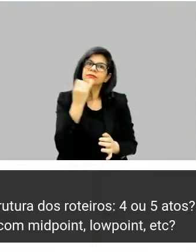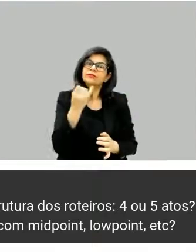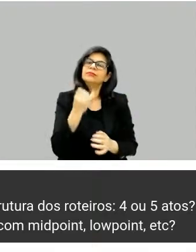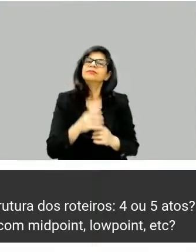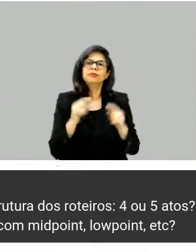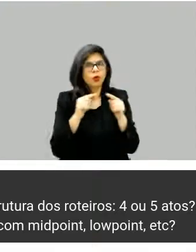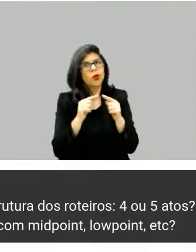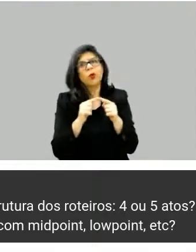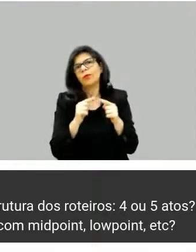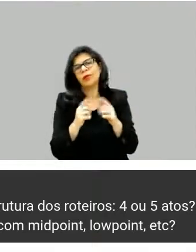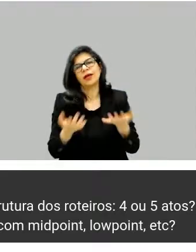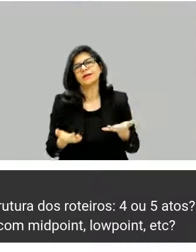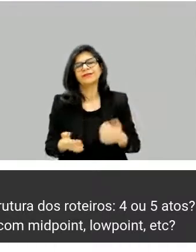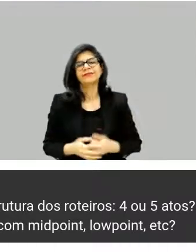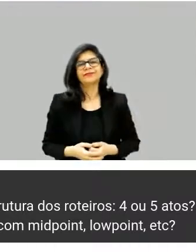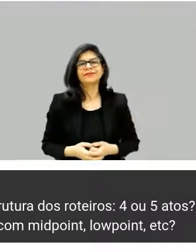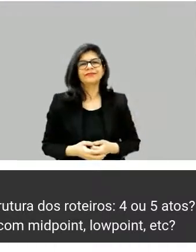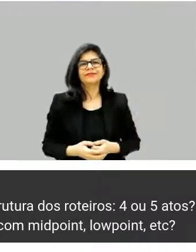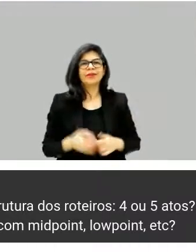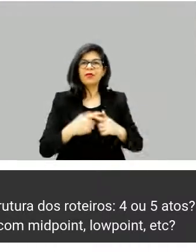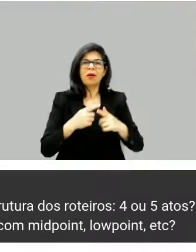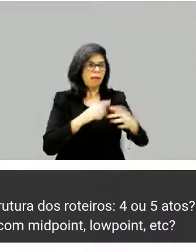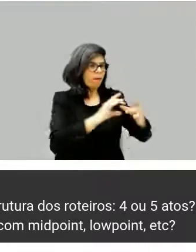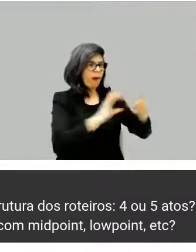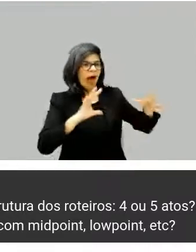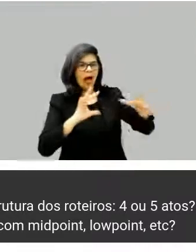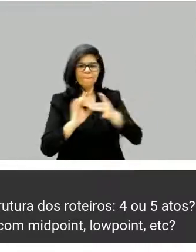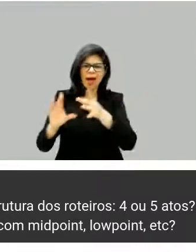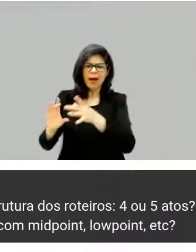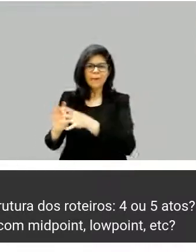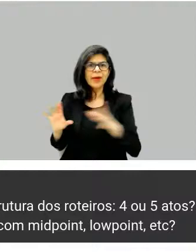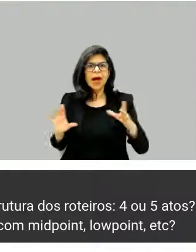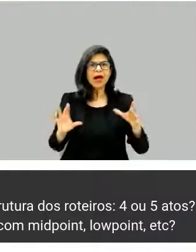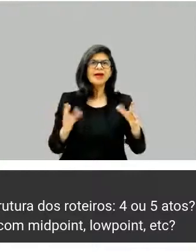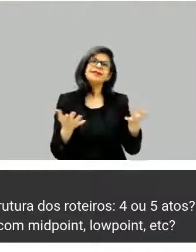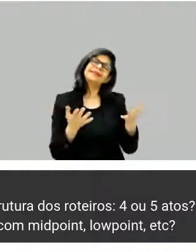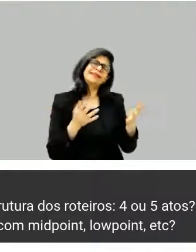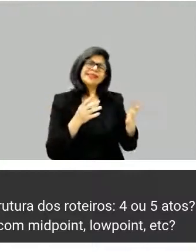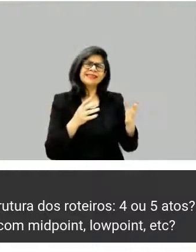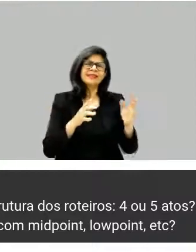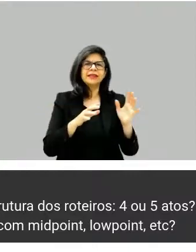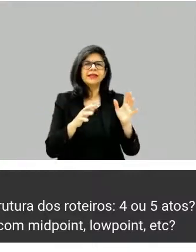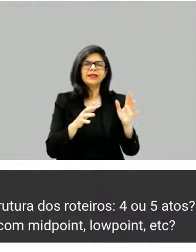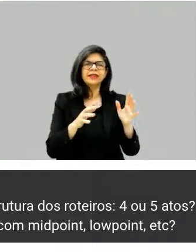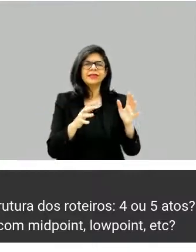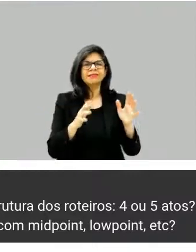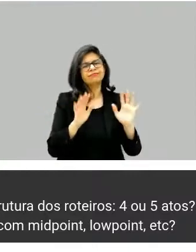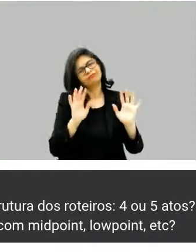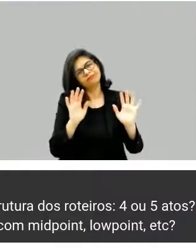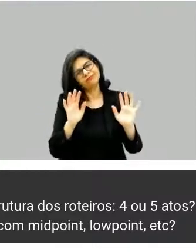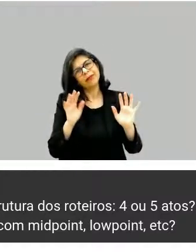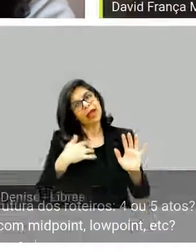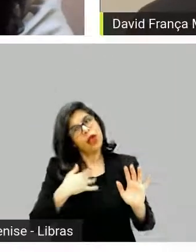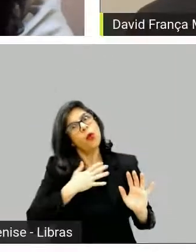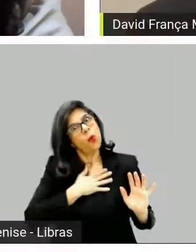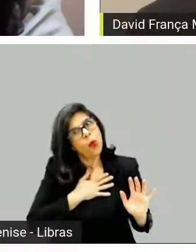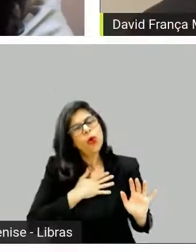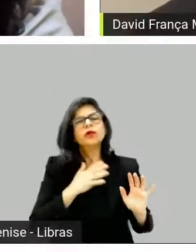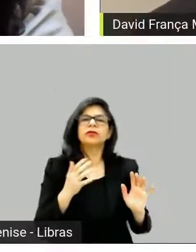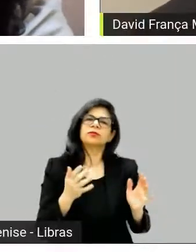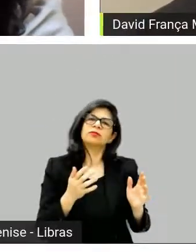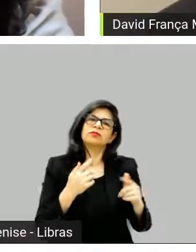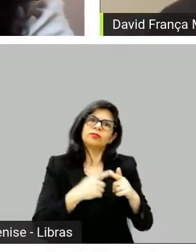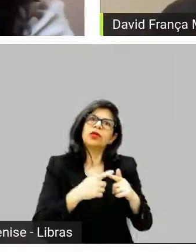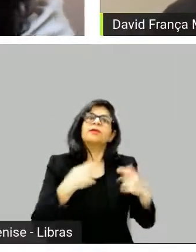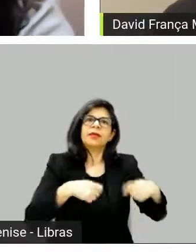menos. Claro que, enfim, alguém pode chegar e falar exatamente o contrário e dá super certo. Beleza. Mas é como eu